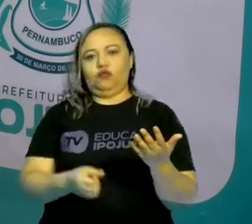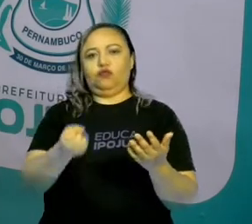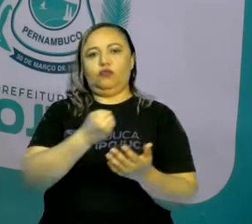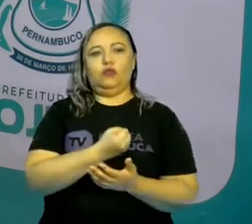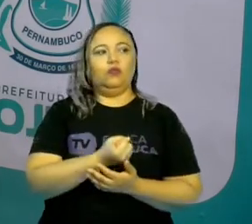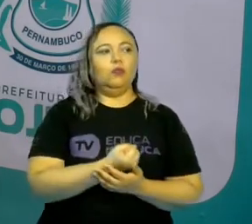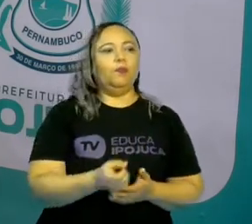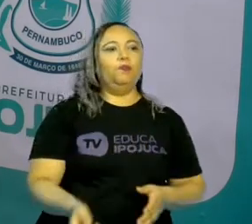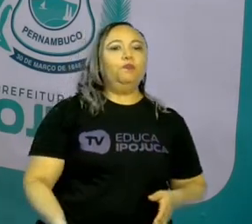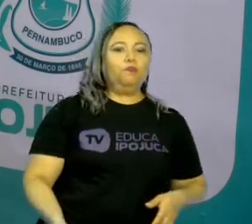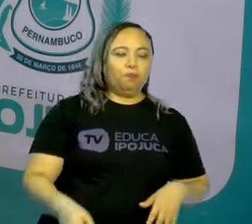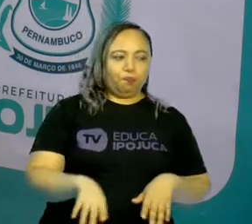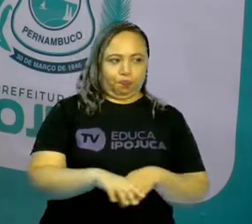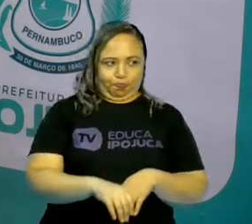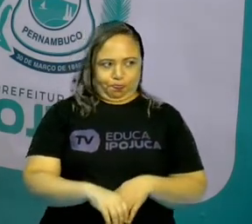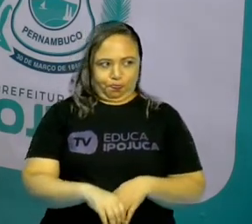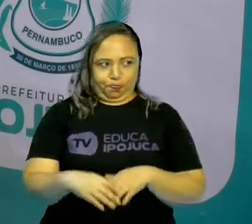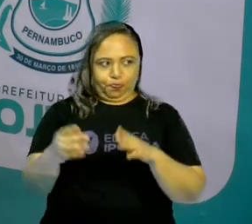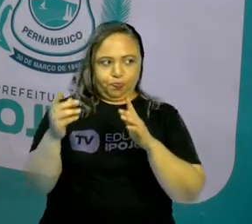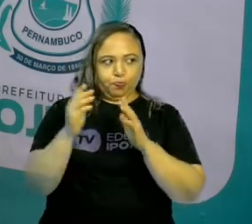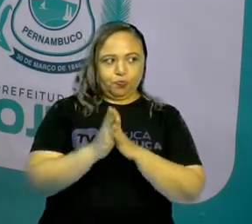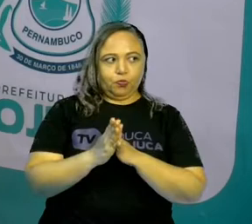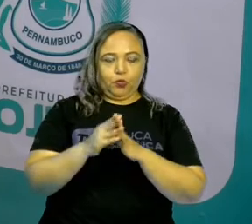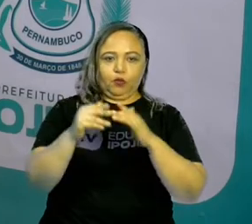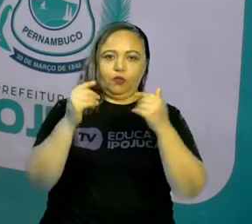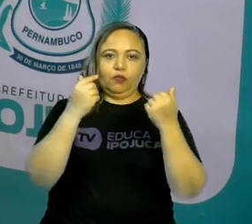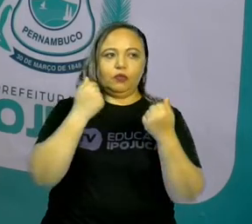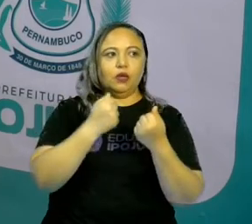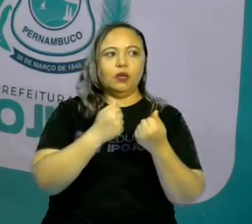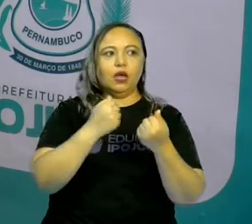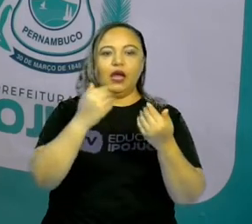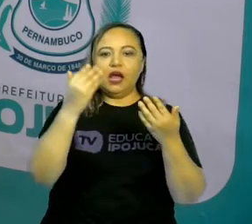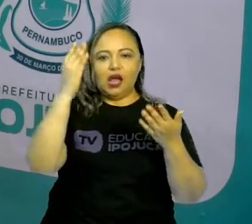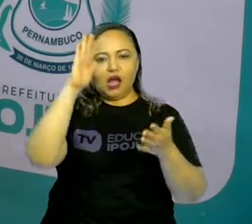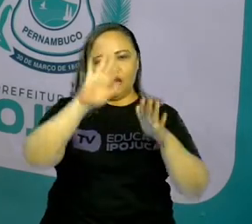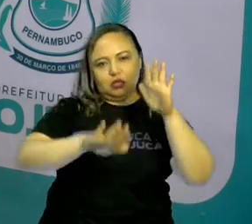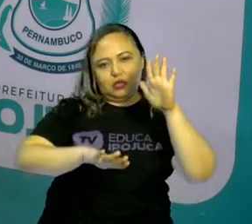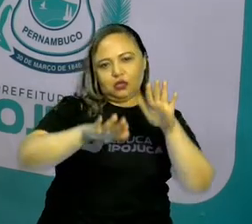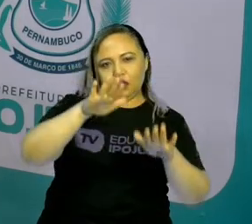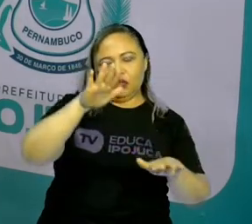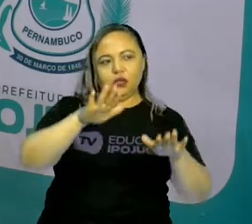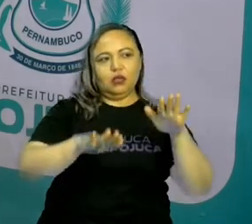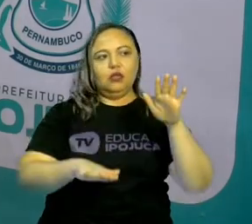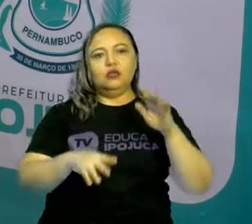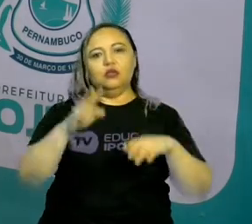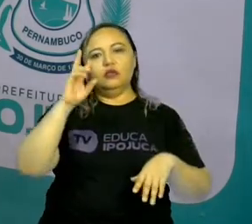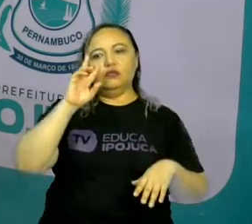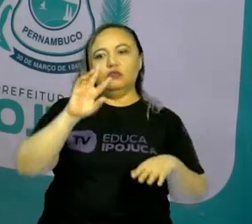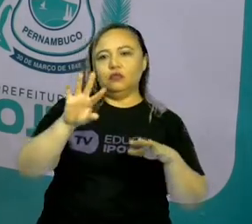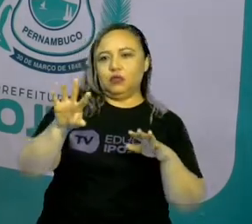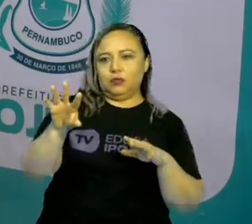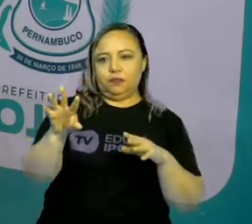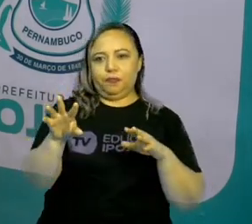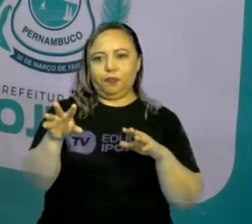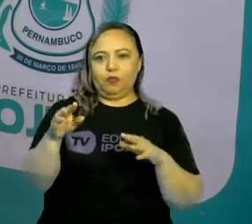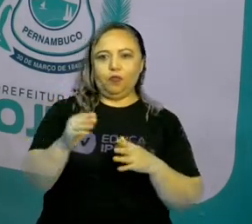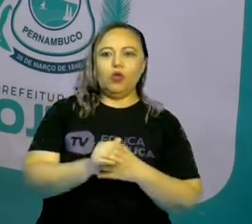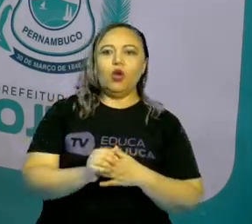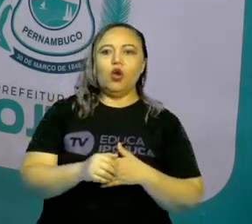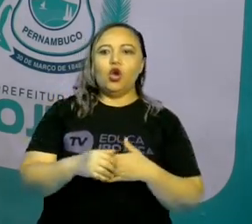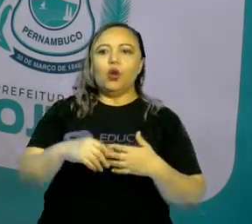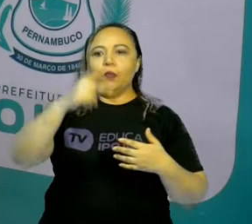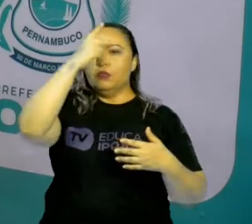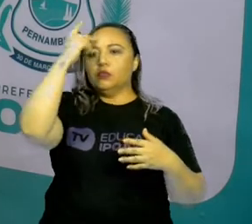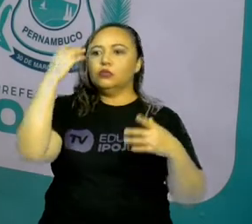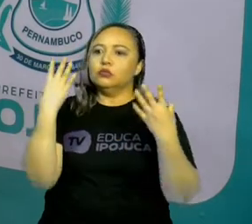Então, fazendo aproximações. Às vezes a gente vê assim, uma quantidade de pessoas, aí a mamãe pergunta assim,